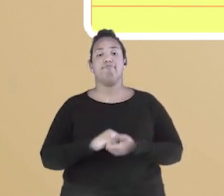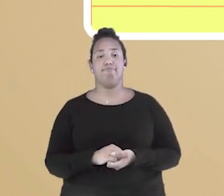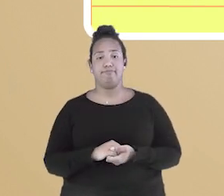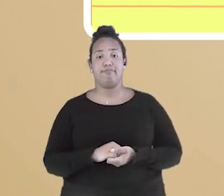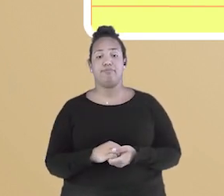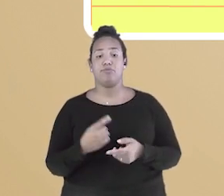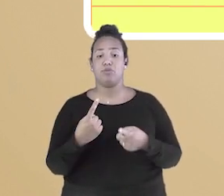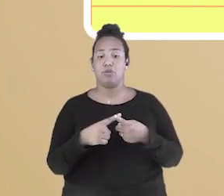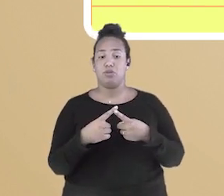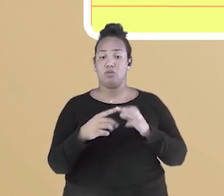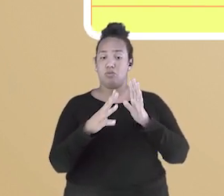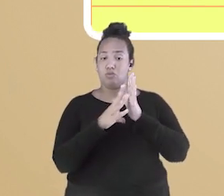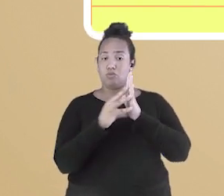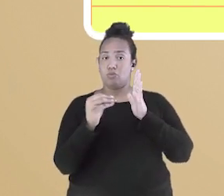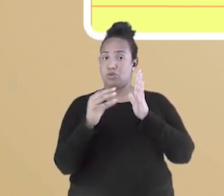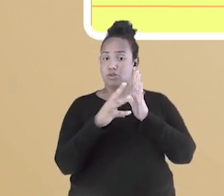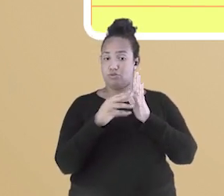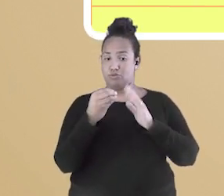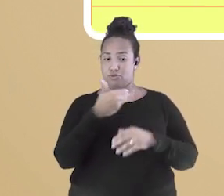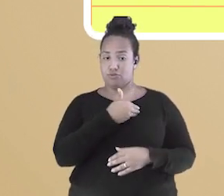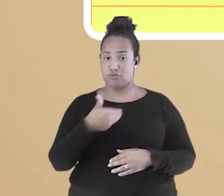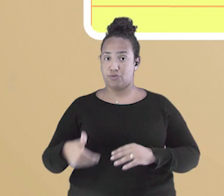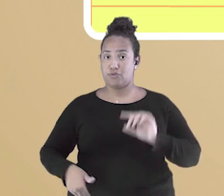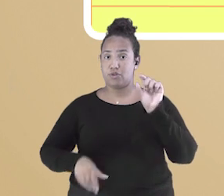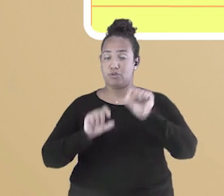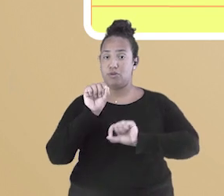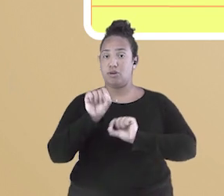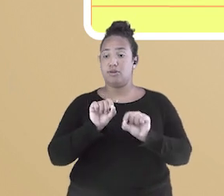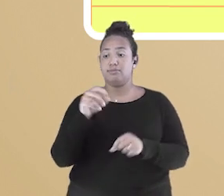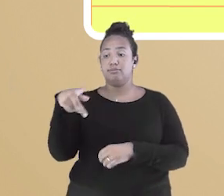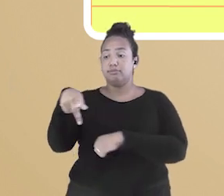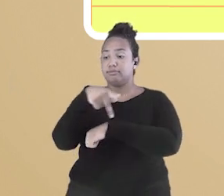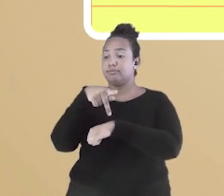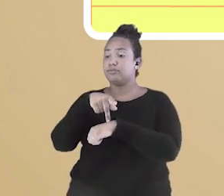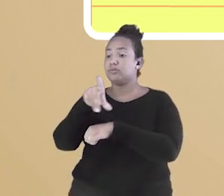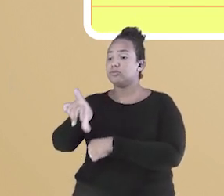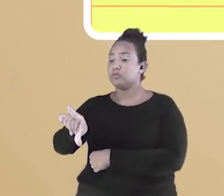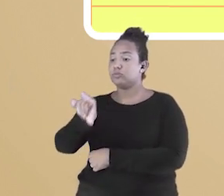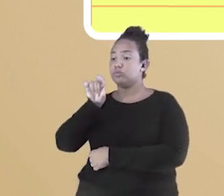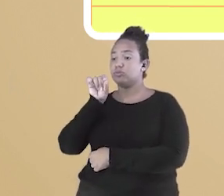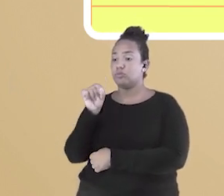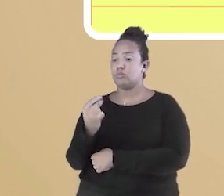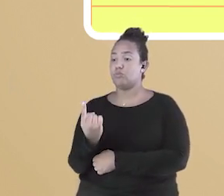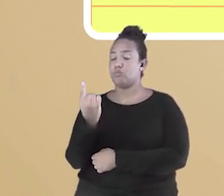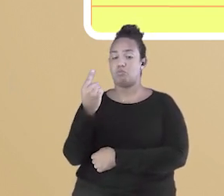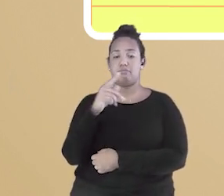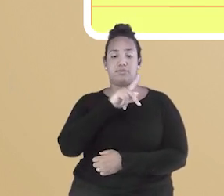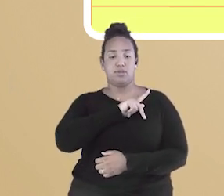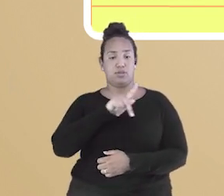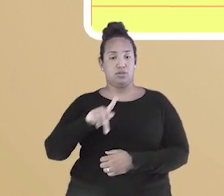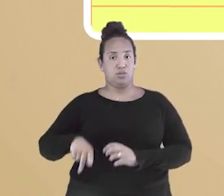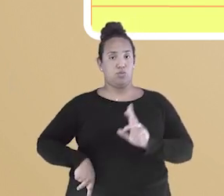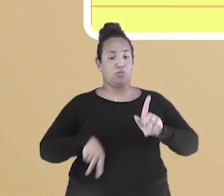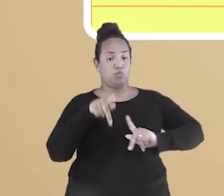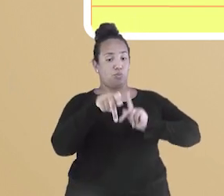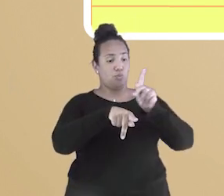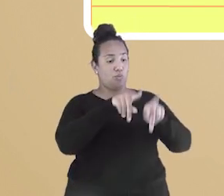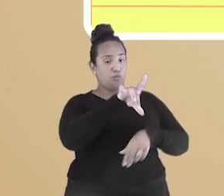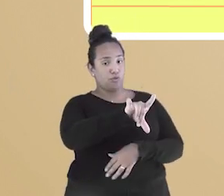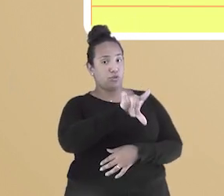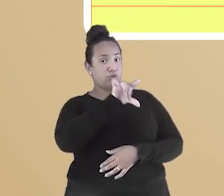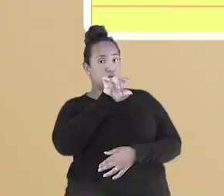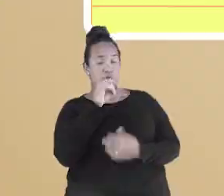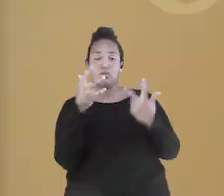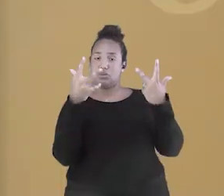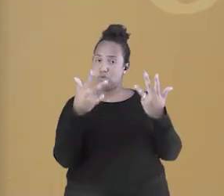o presidencialismo. Isso é, o país seria governado por um presidente eleito pelo povo, assim como é até os dias